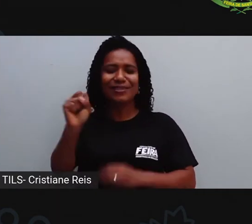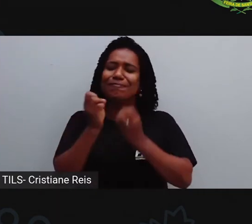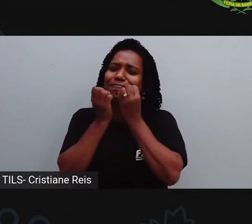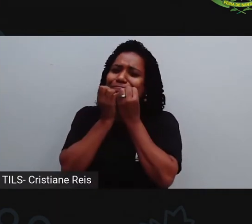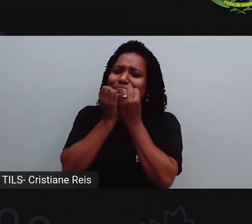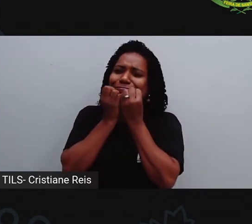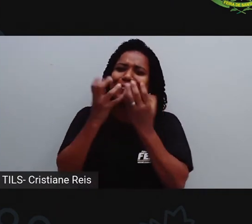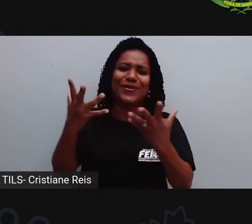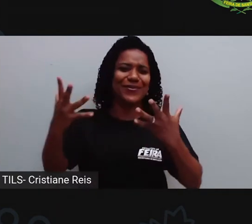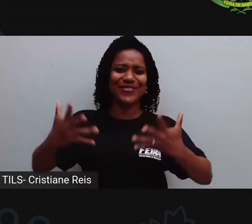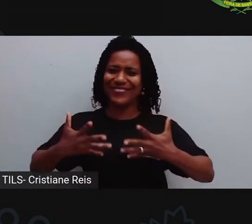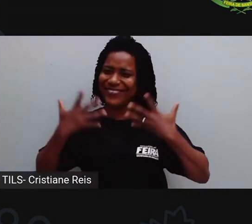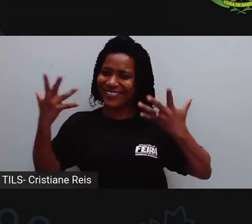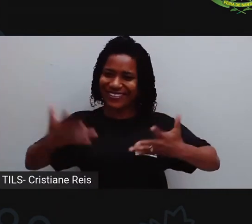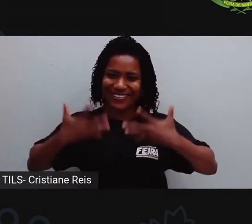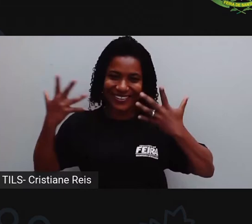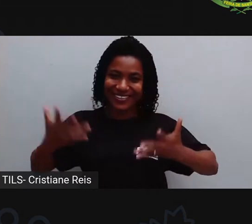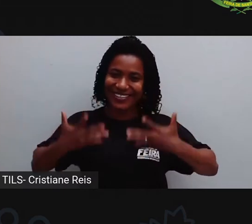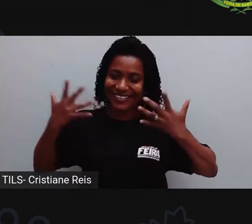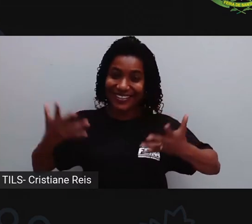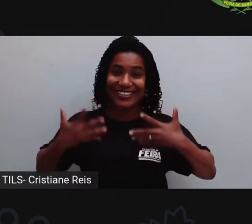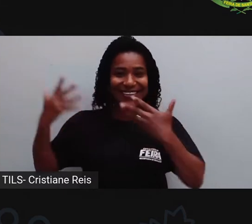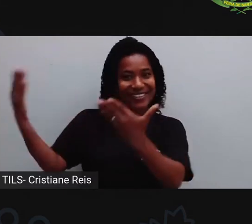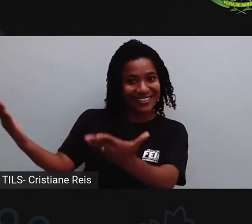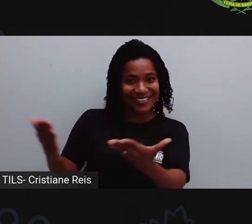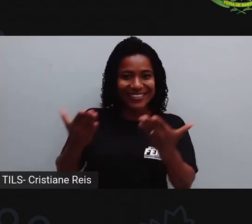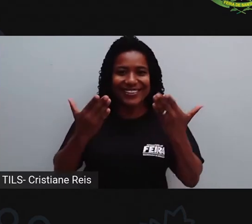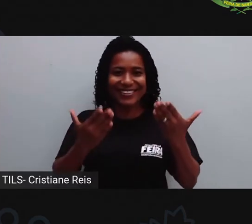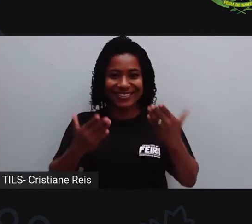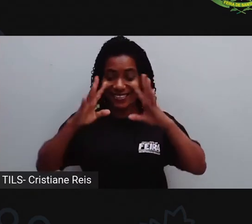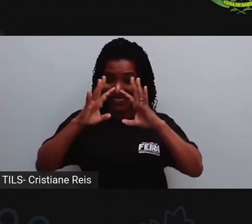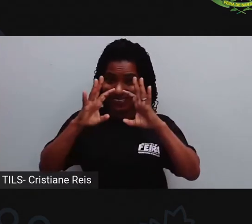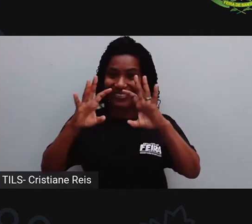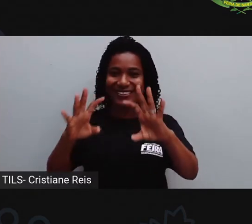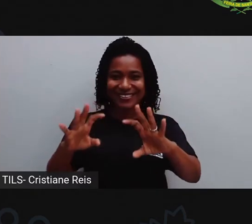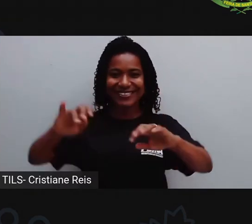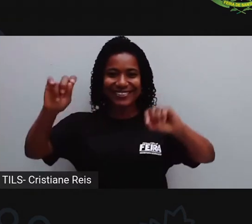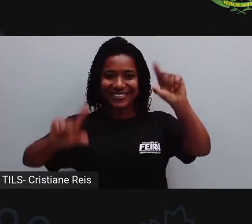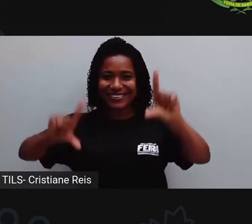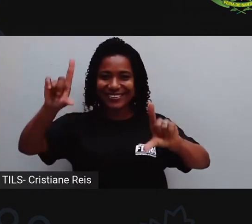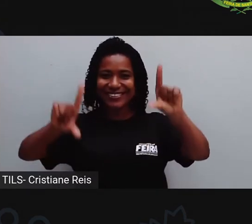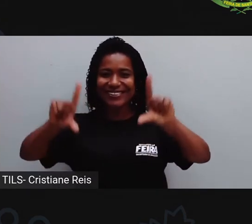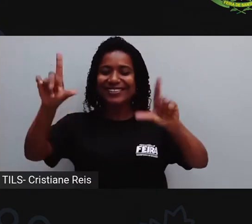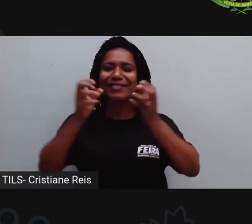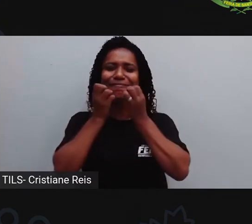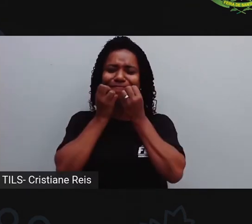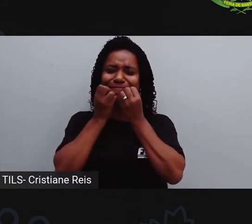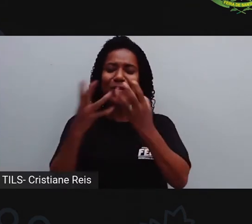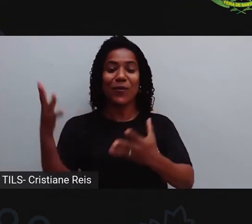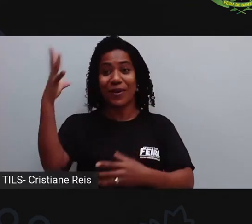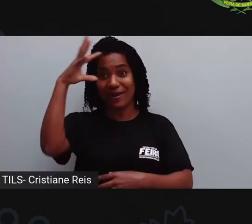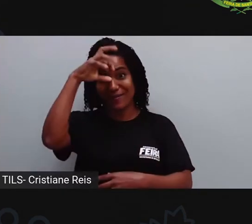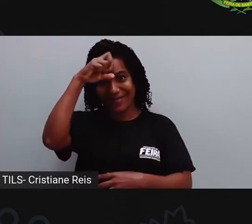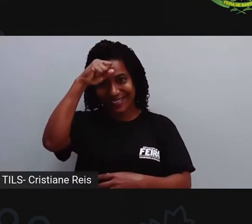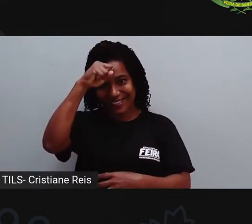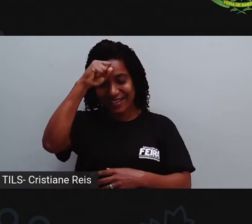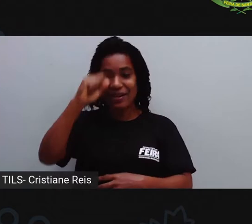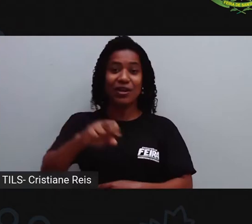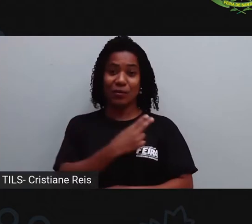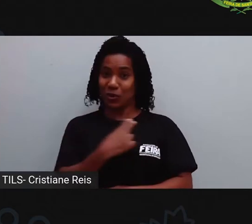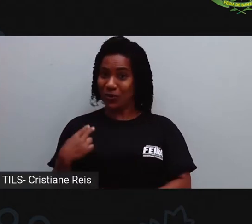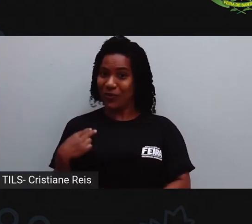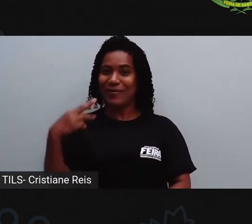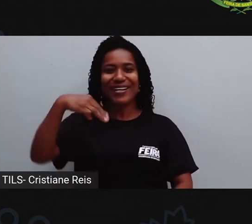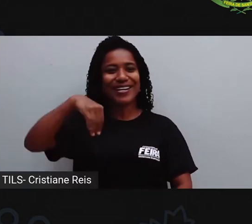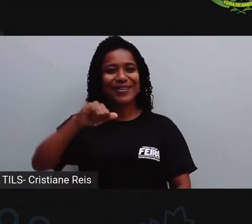enorme alegria que a gente recebe vocês aqui no nosso canal para mais um momento de muito aprendizado. Eu sou a professora